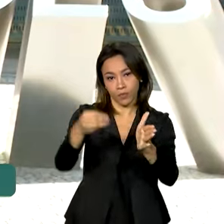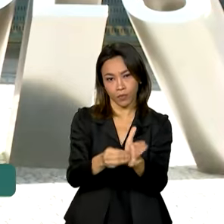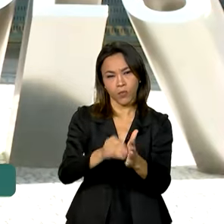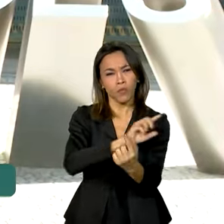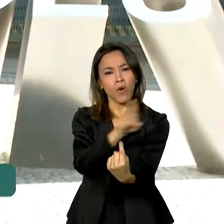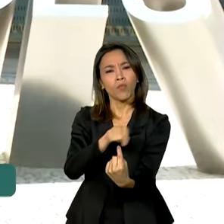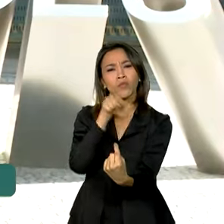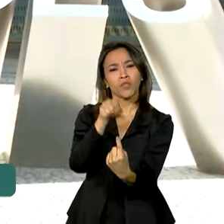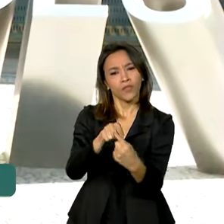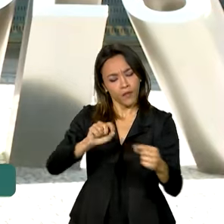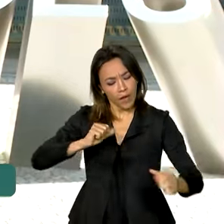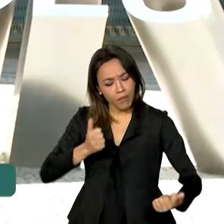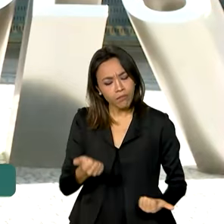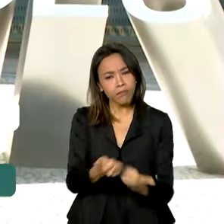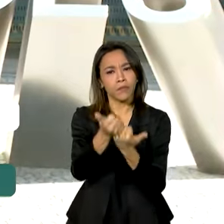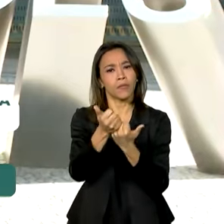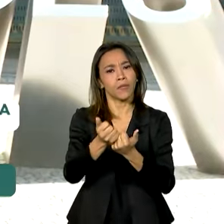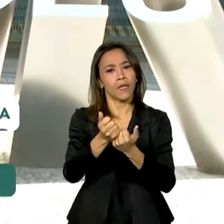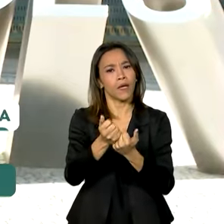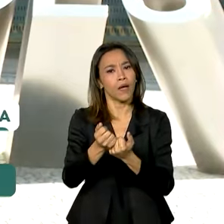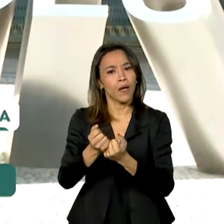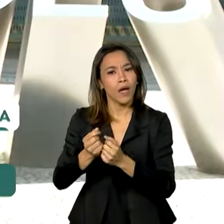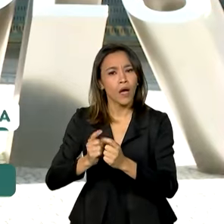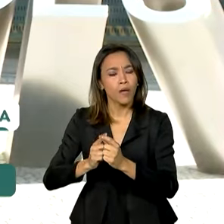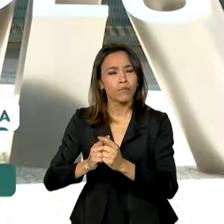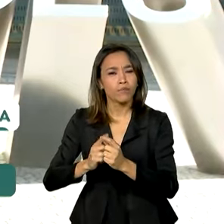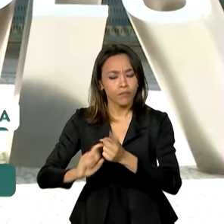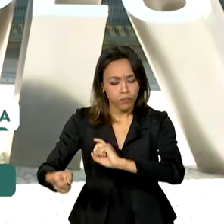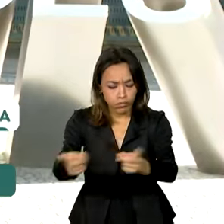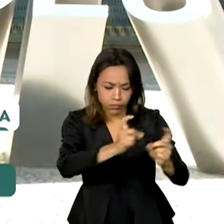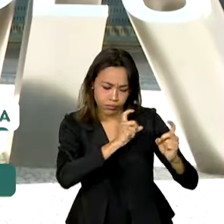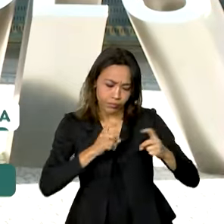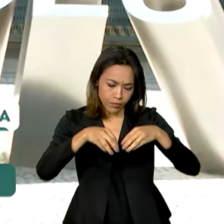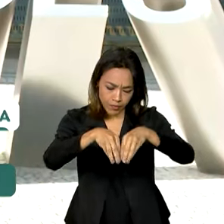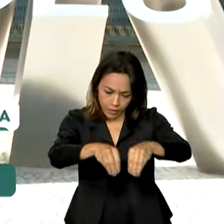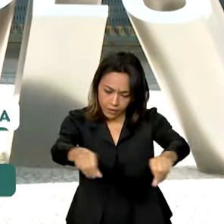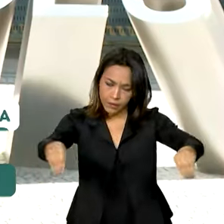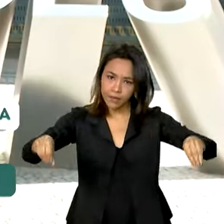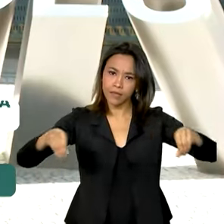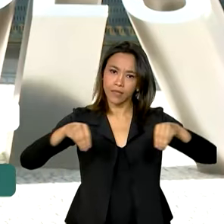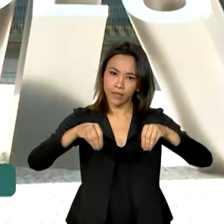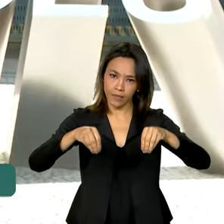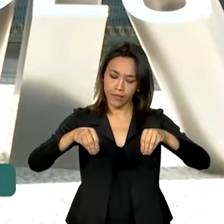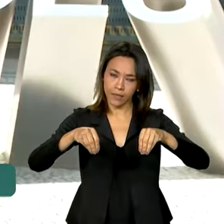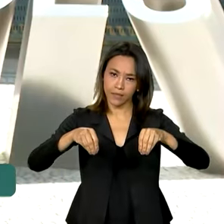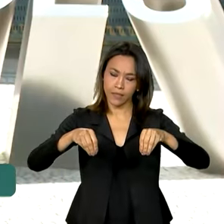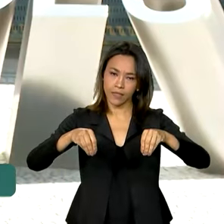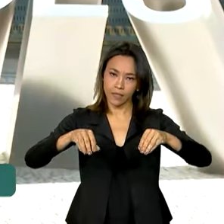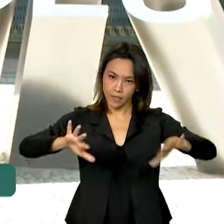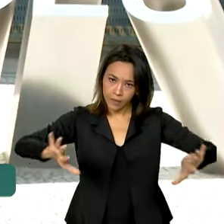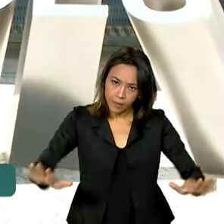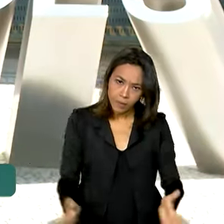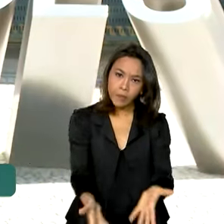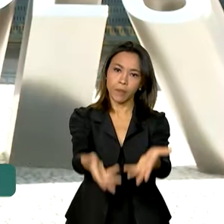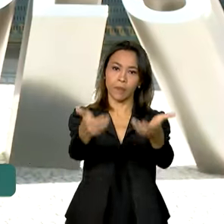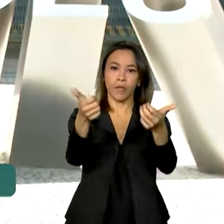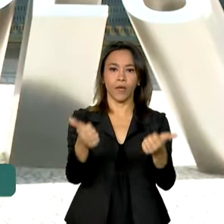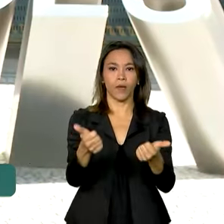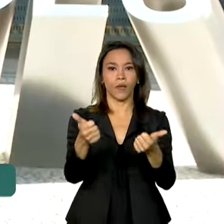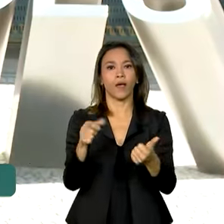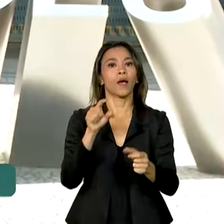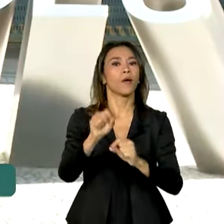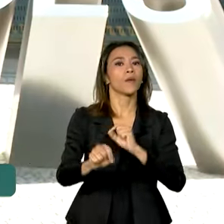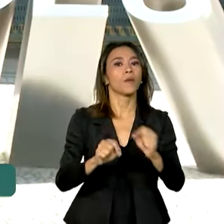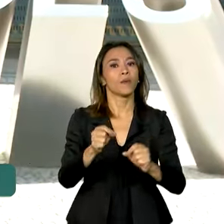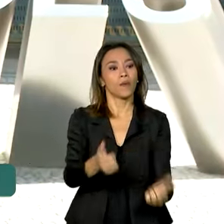a gestão dessas terras e aperfeiçoar a qualificação das organizações indígenas.